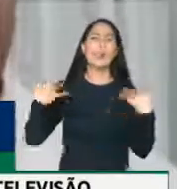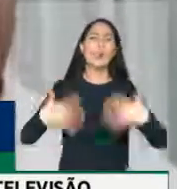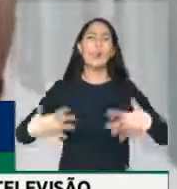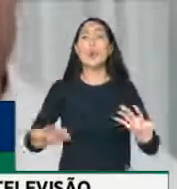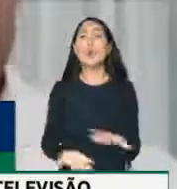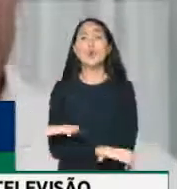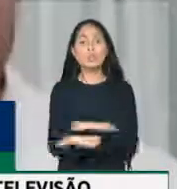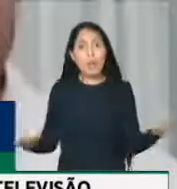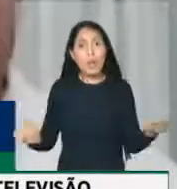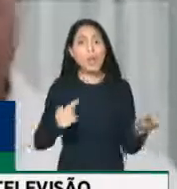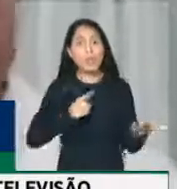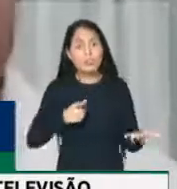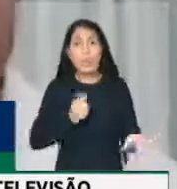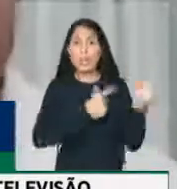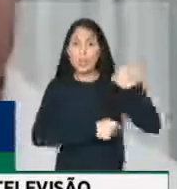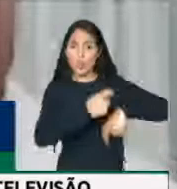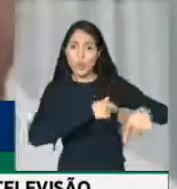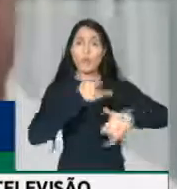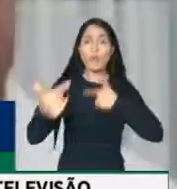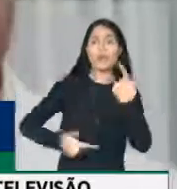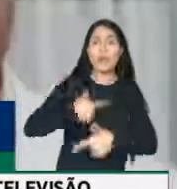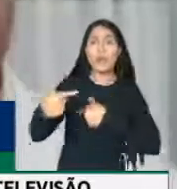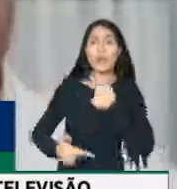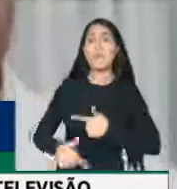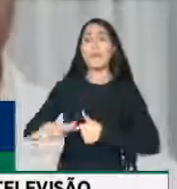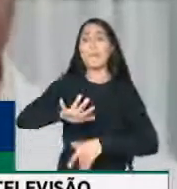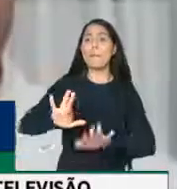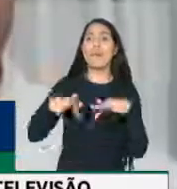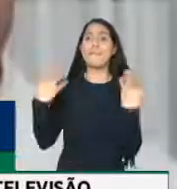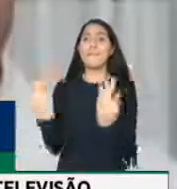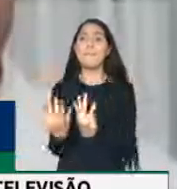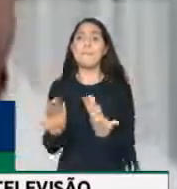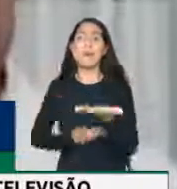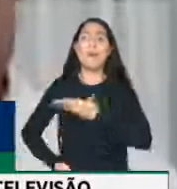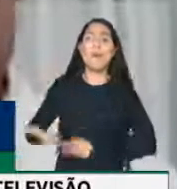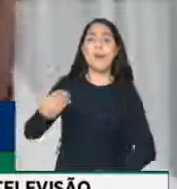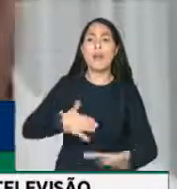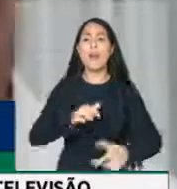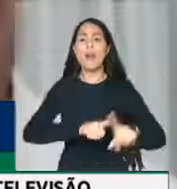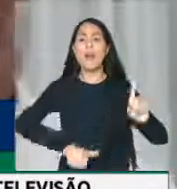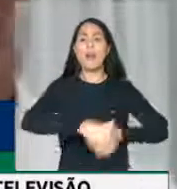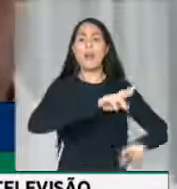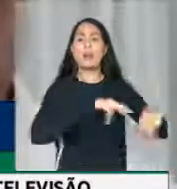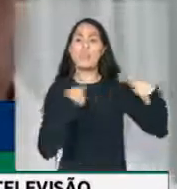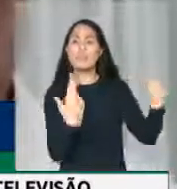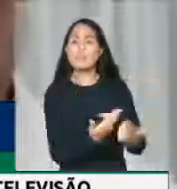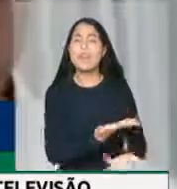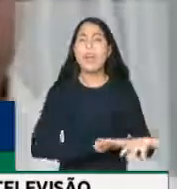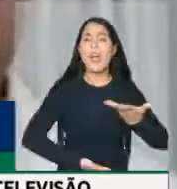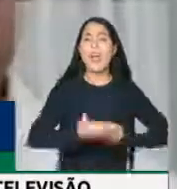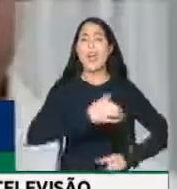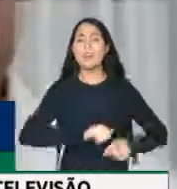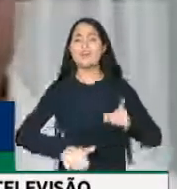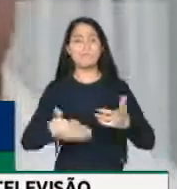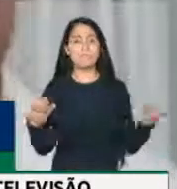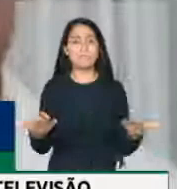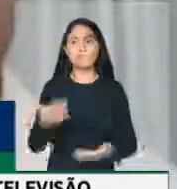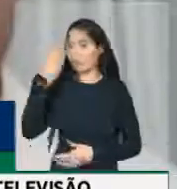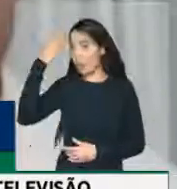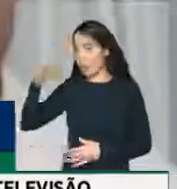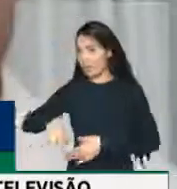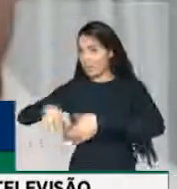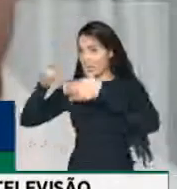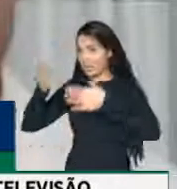ela cria problemas para a economia, o trabalho, para as relações familiares, para as relações sociais, para capacidade cognitiva, não